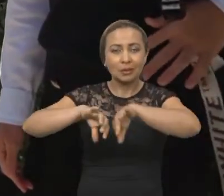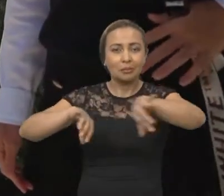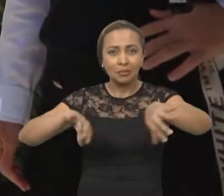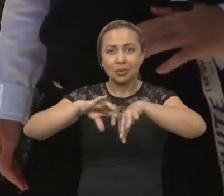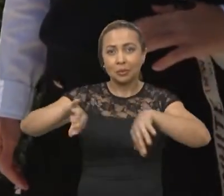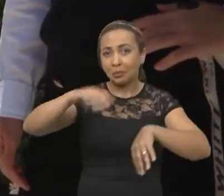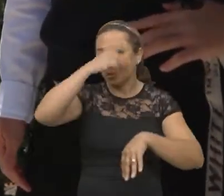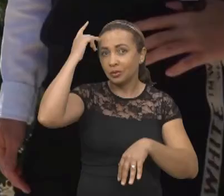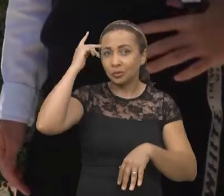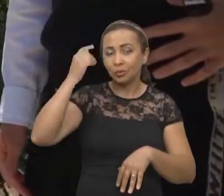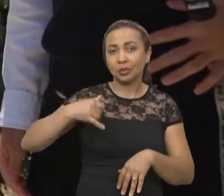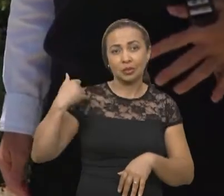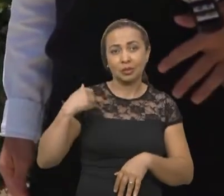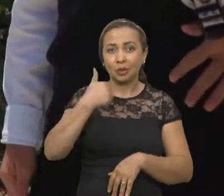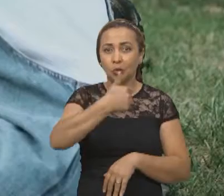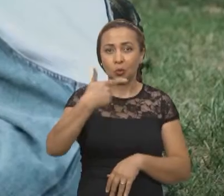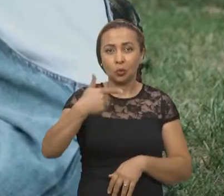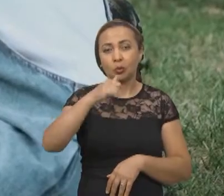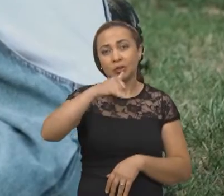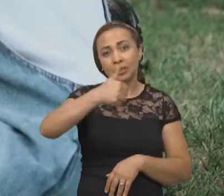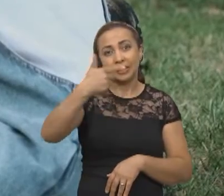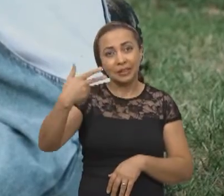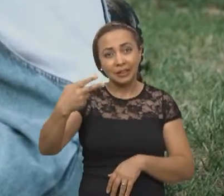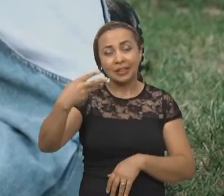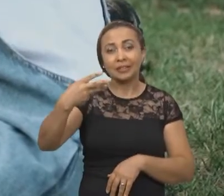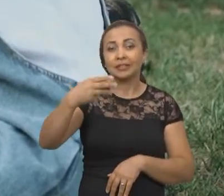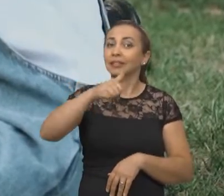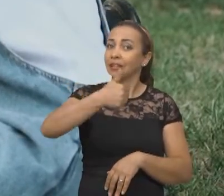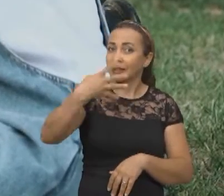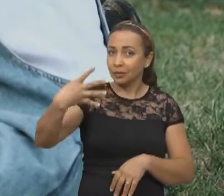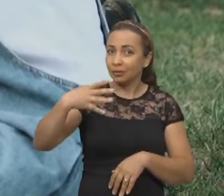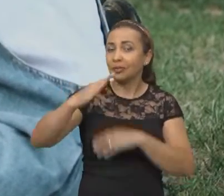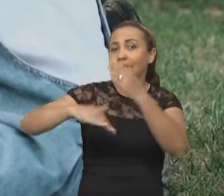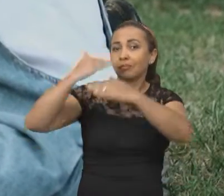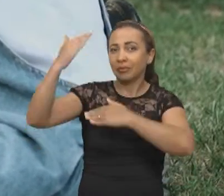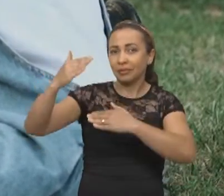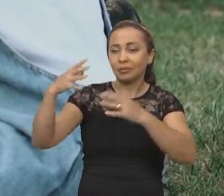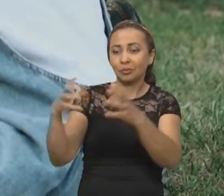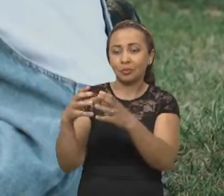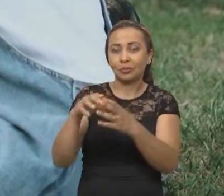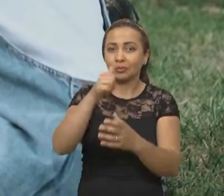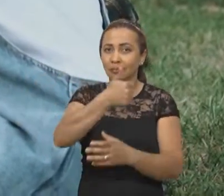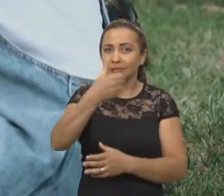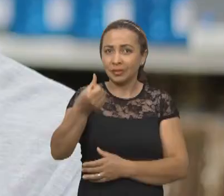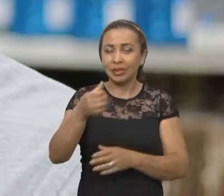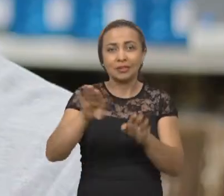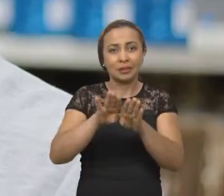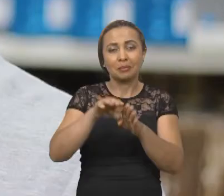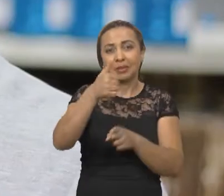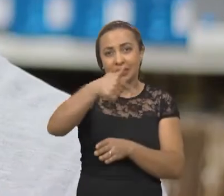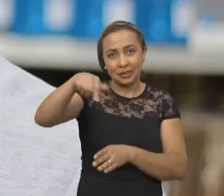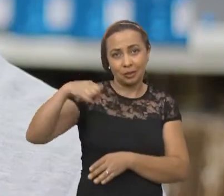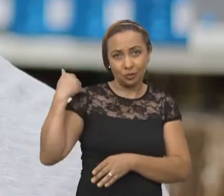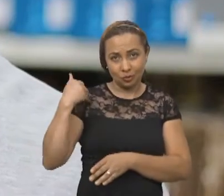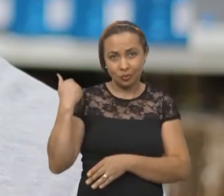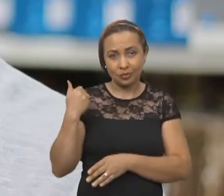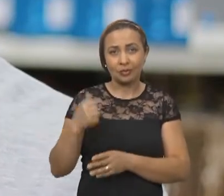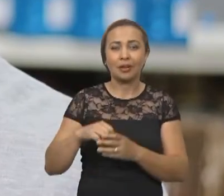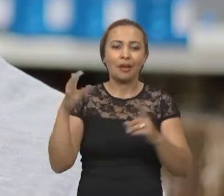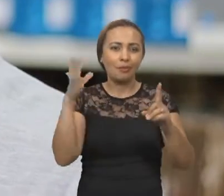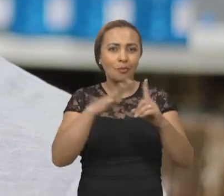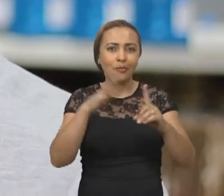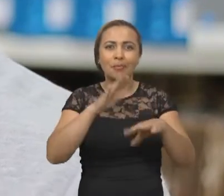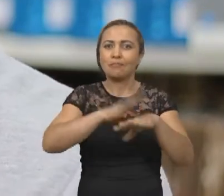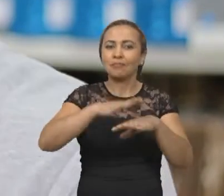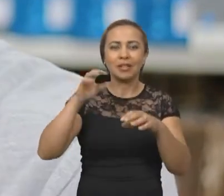de 12, 13, 14 anos, e depois pessoas acima disso, né? Sobretudo o grupo de 16 e 17 era aquele grupo que era o mais